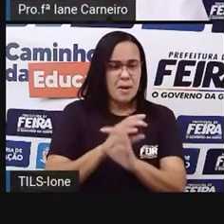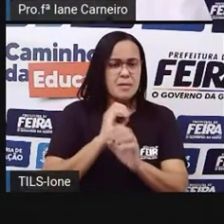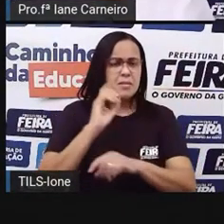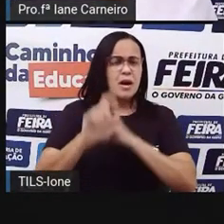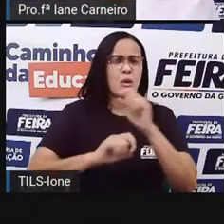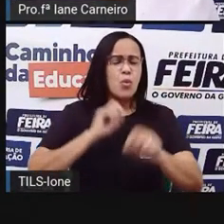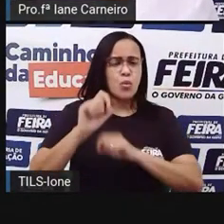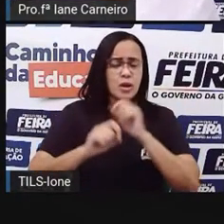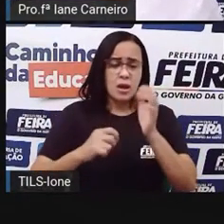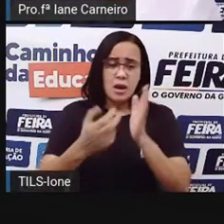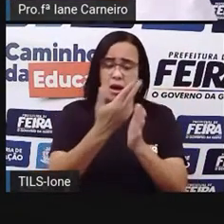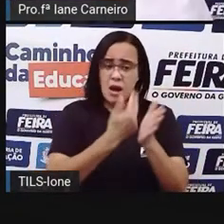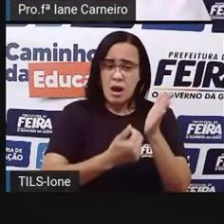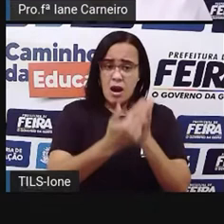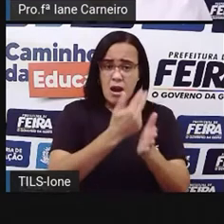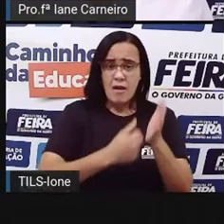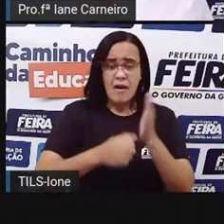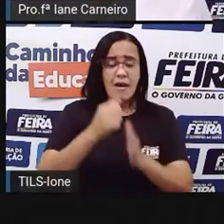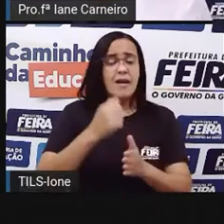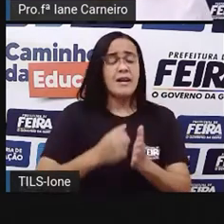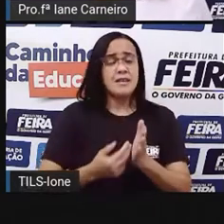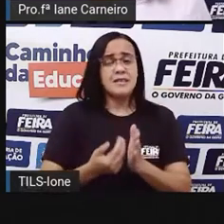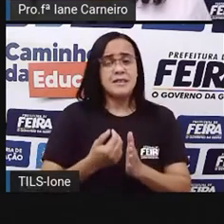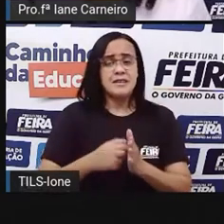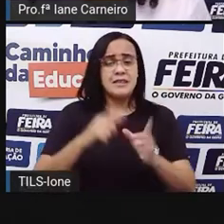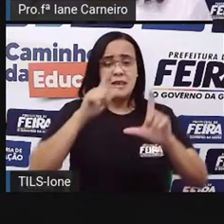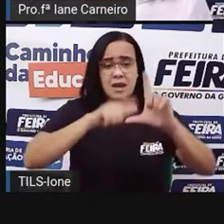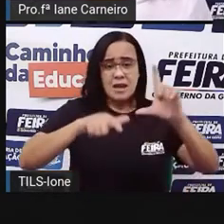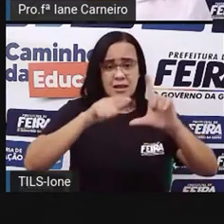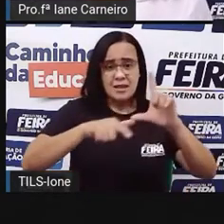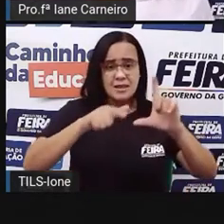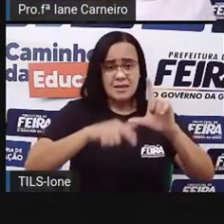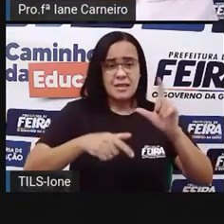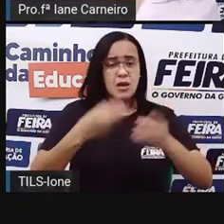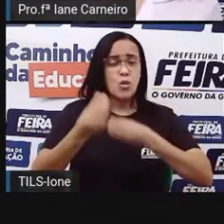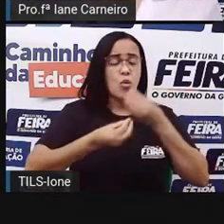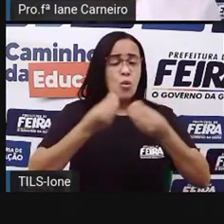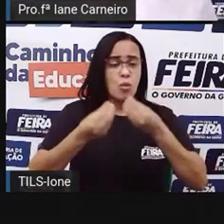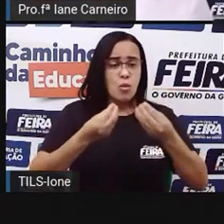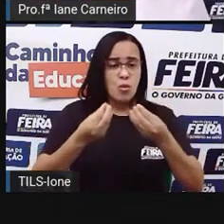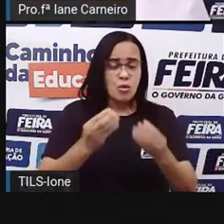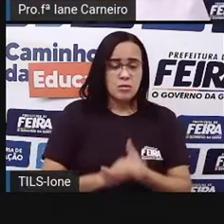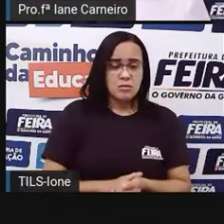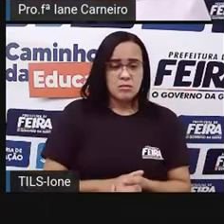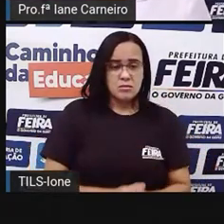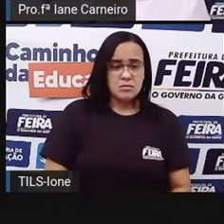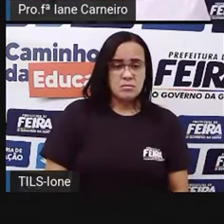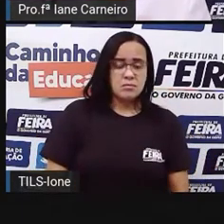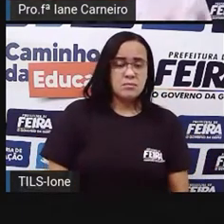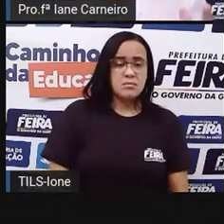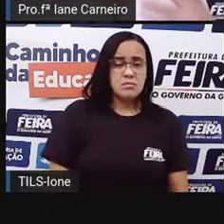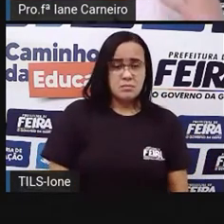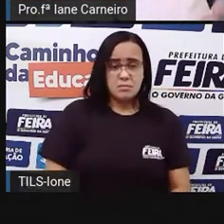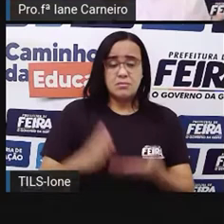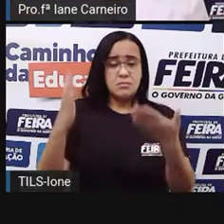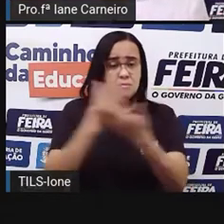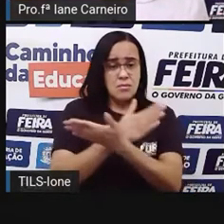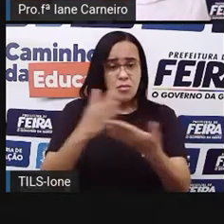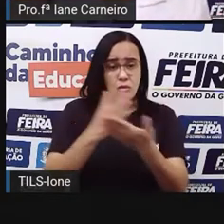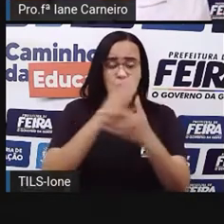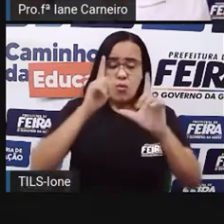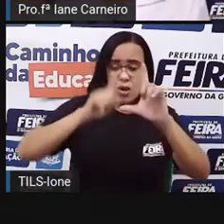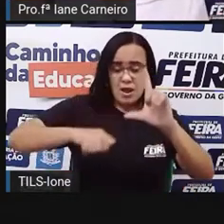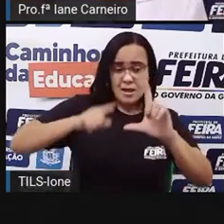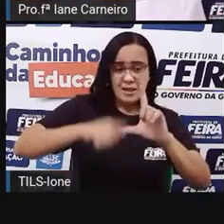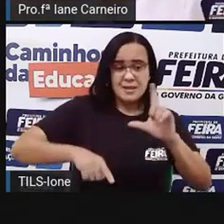letras, né? E aí, como a Pró mostrou para vocês, no livro todo, né? Nesse livro todo aqui, ele vem trazendo alguns formatos diferentes